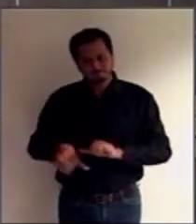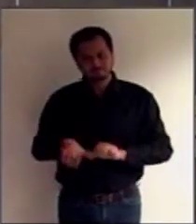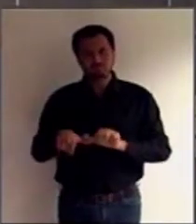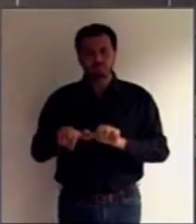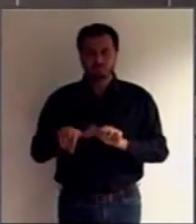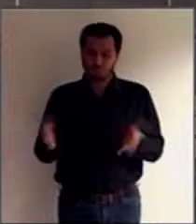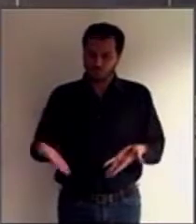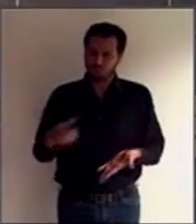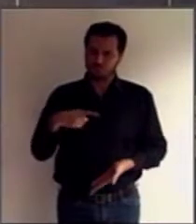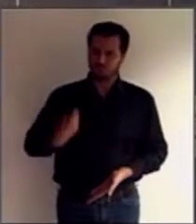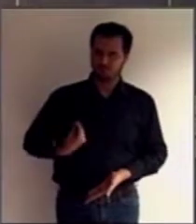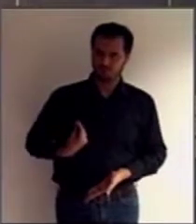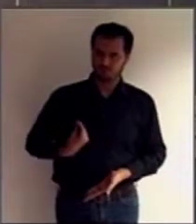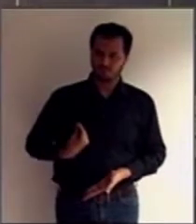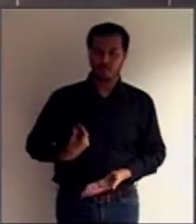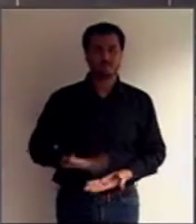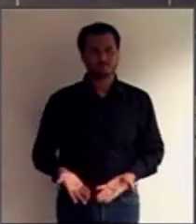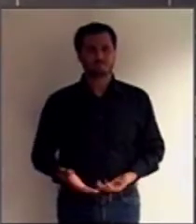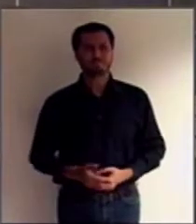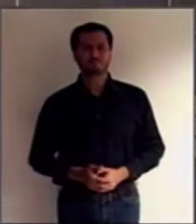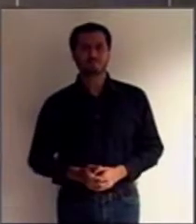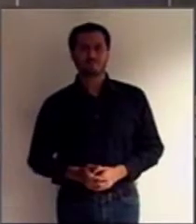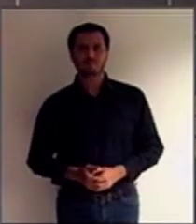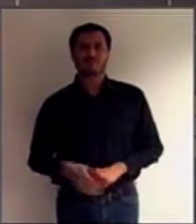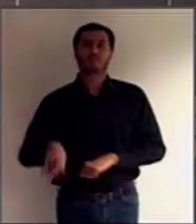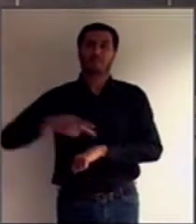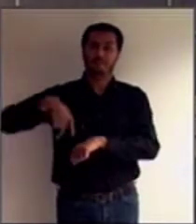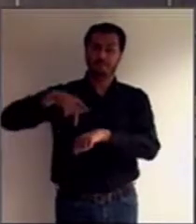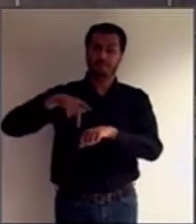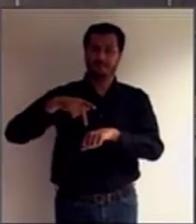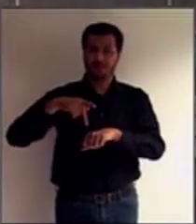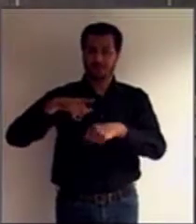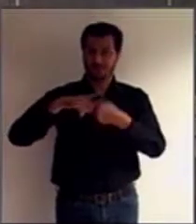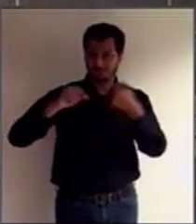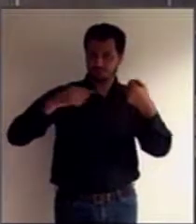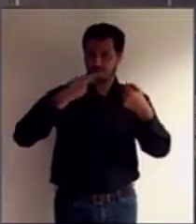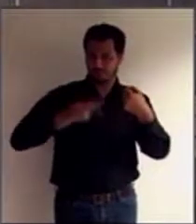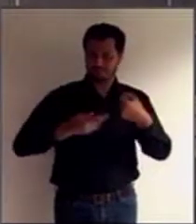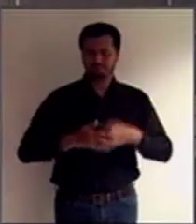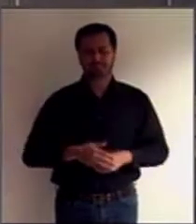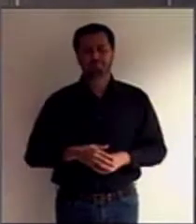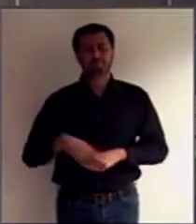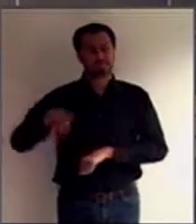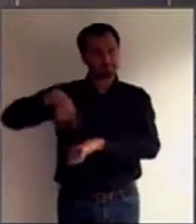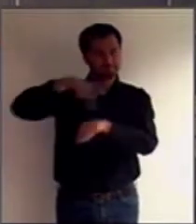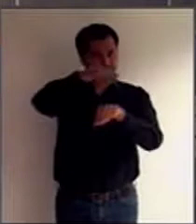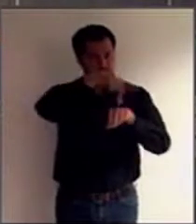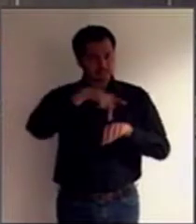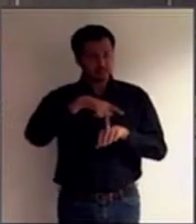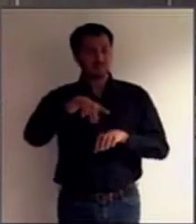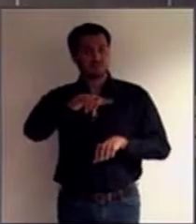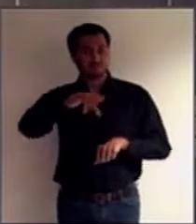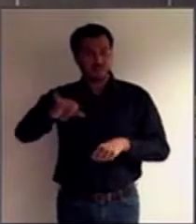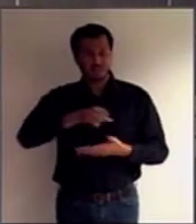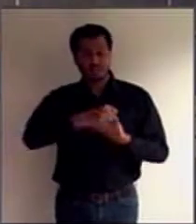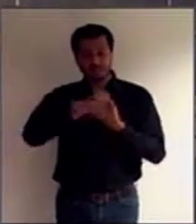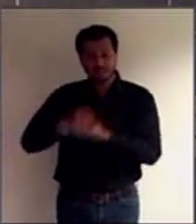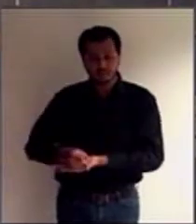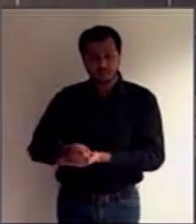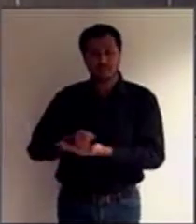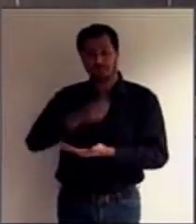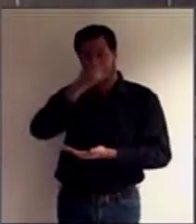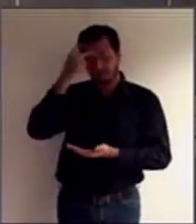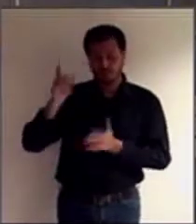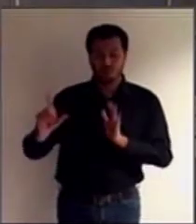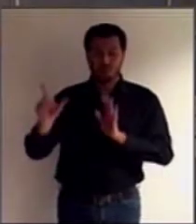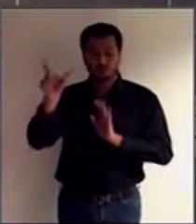existente. Os Estados partes assegurarão que todas as medidas relativas ao exercício da capacidade